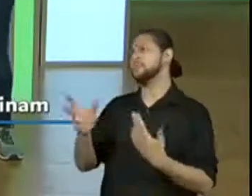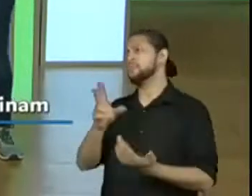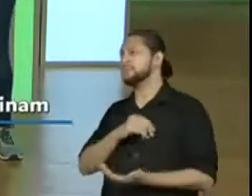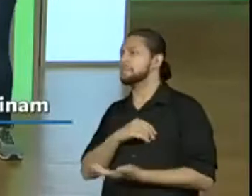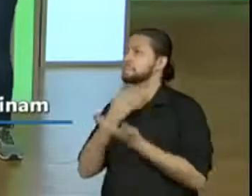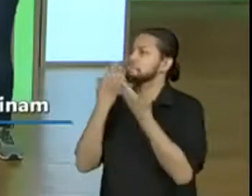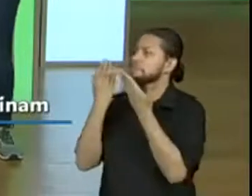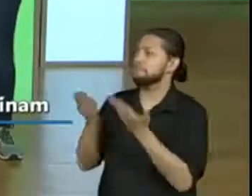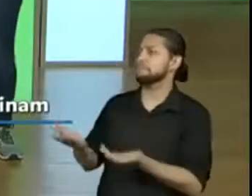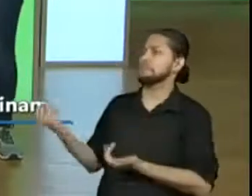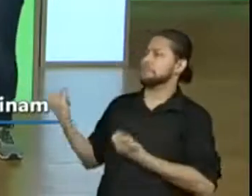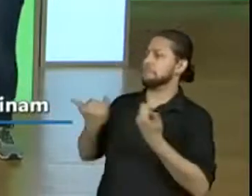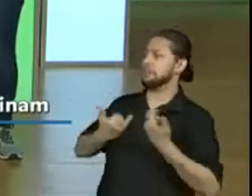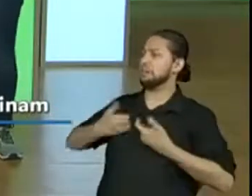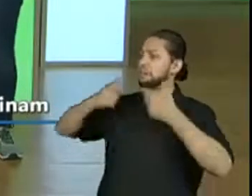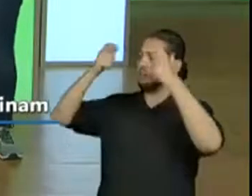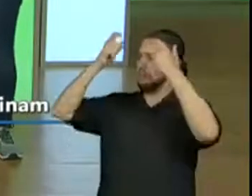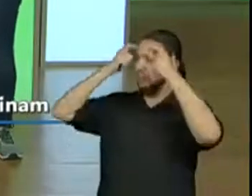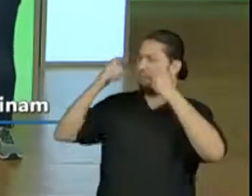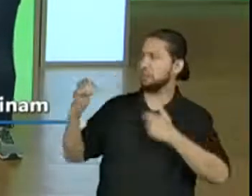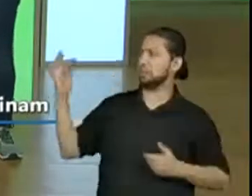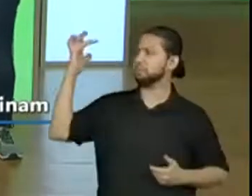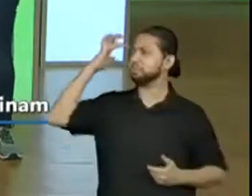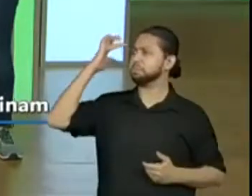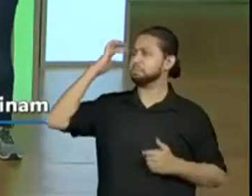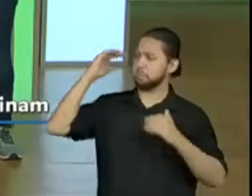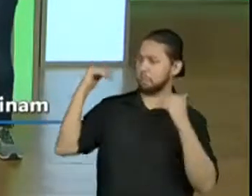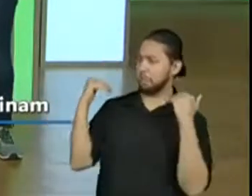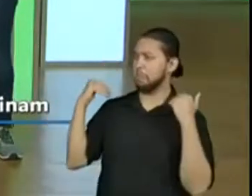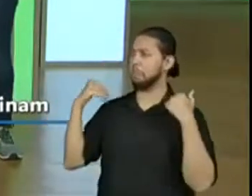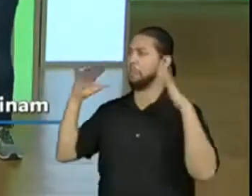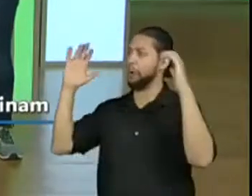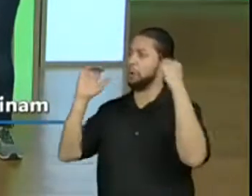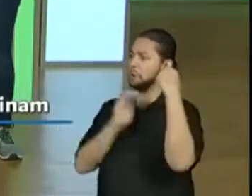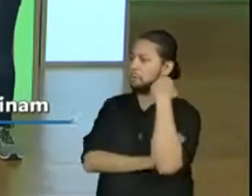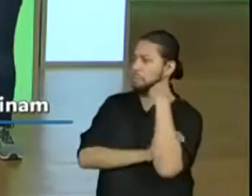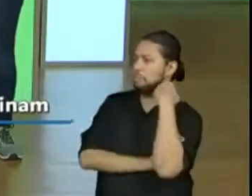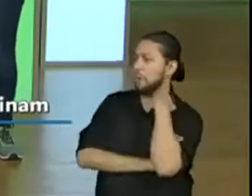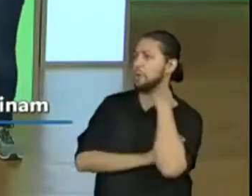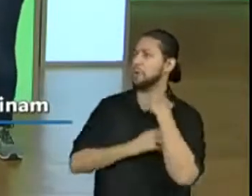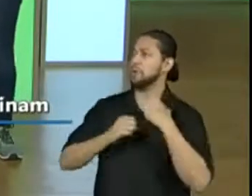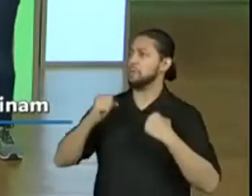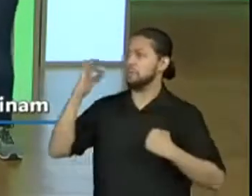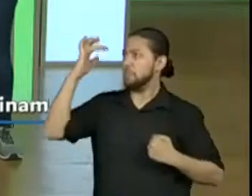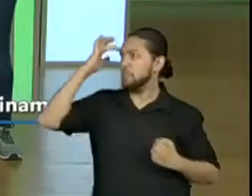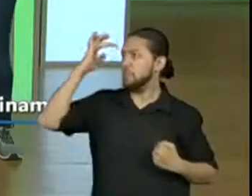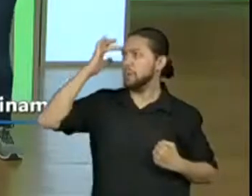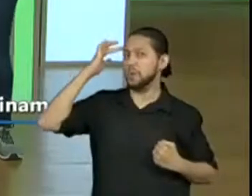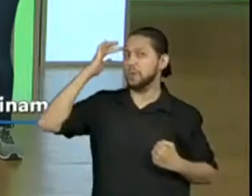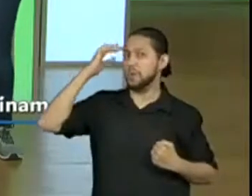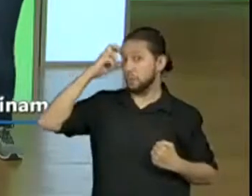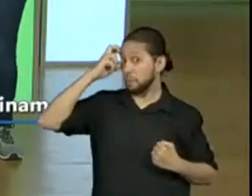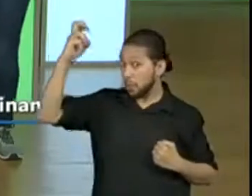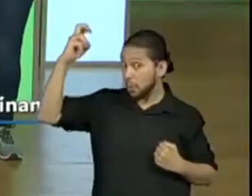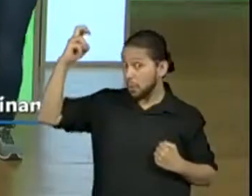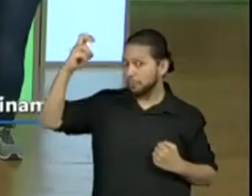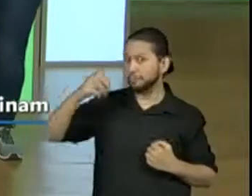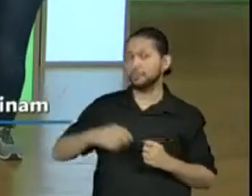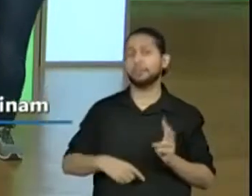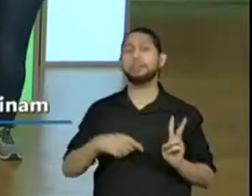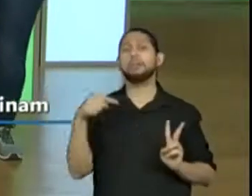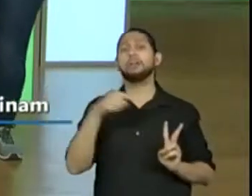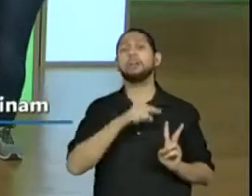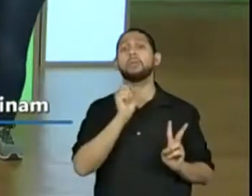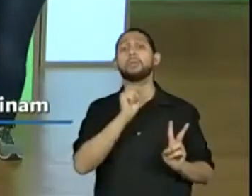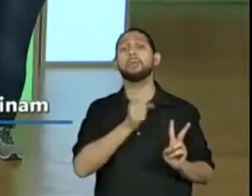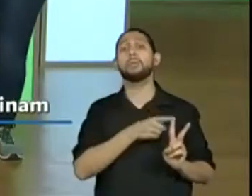ele falou, a gente pode deduzir implicitamente aí uma característica. característica pra ele, né? Isso aí. Vamos lá, qual